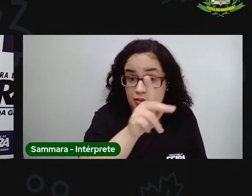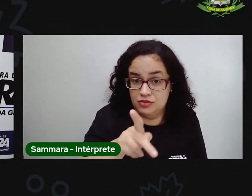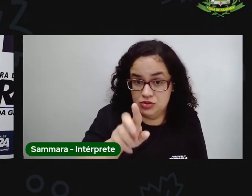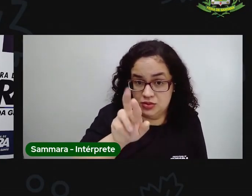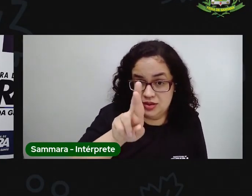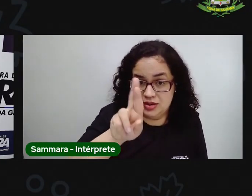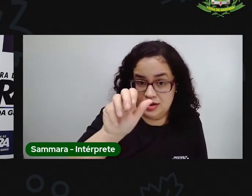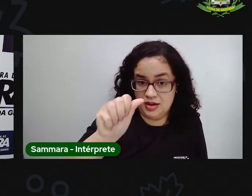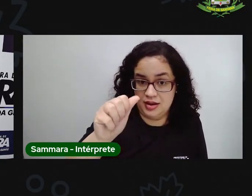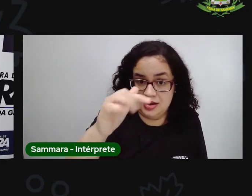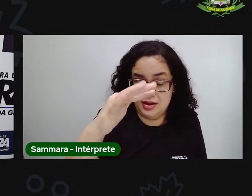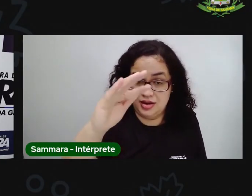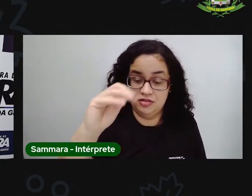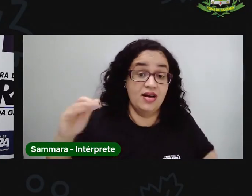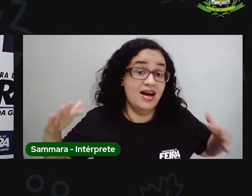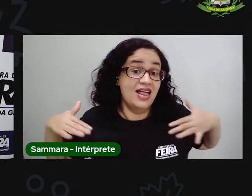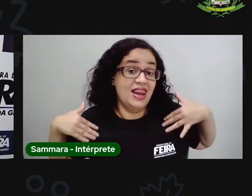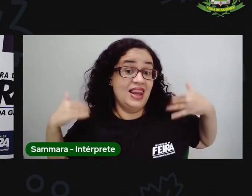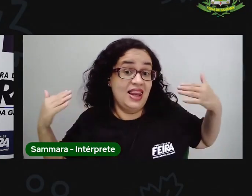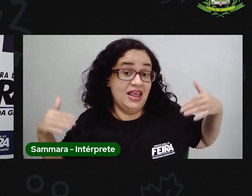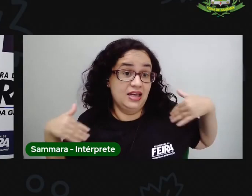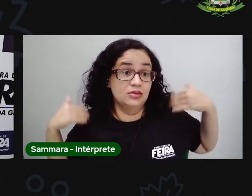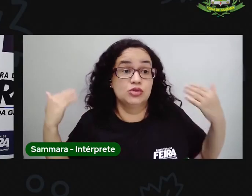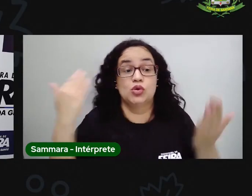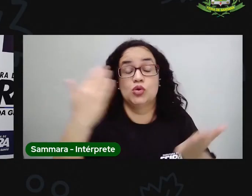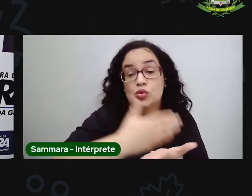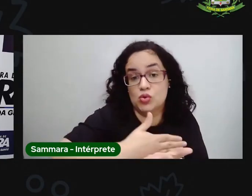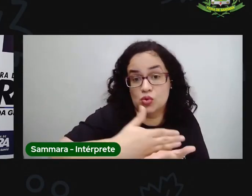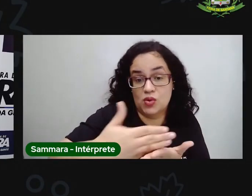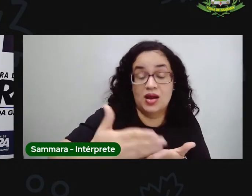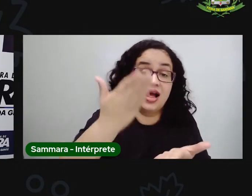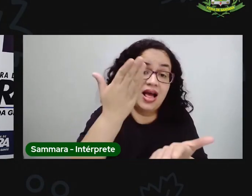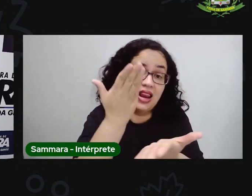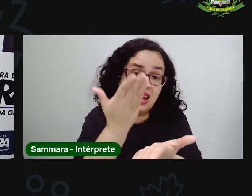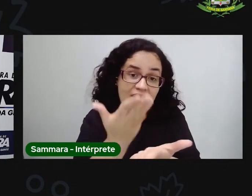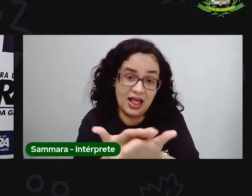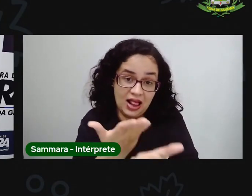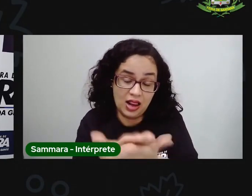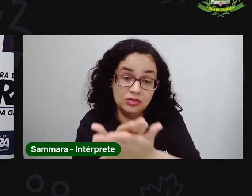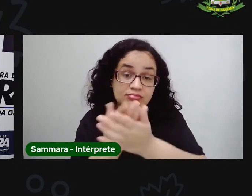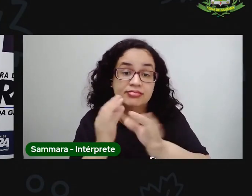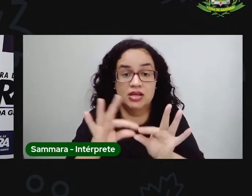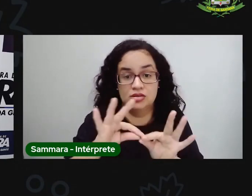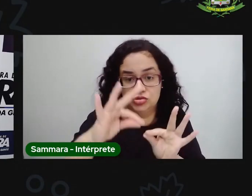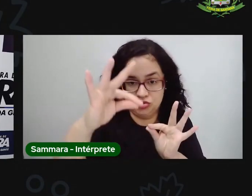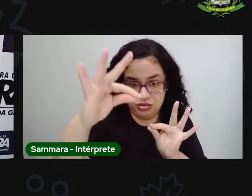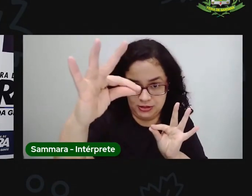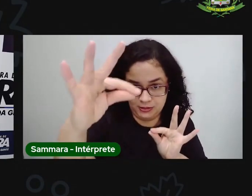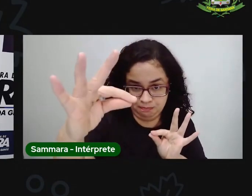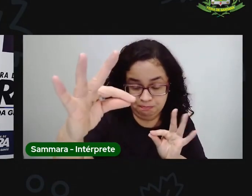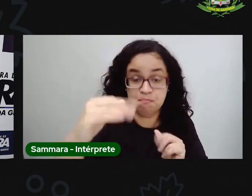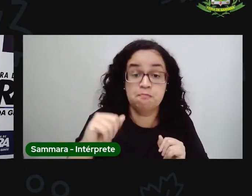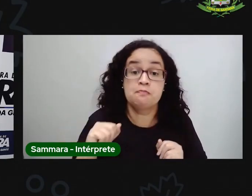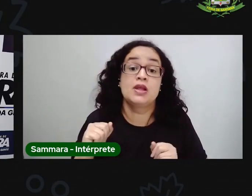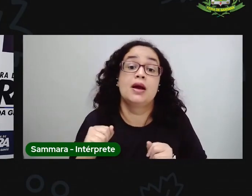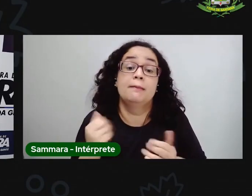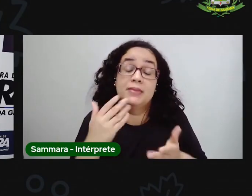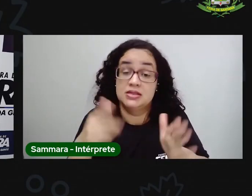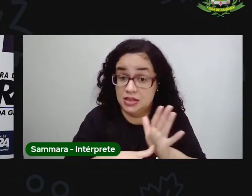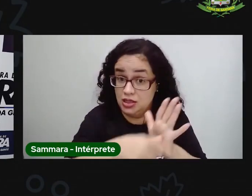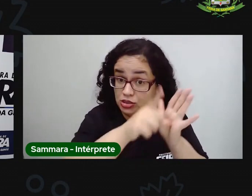e é com muita alegria que nós iniciamos as nossas aulas não presenciais. Mas antes da gente começar,